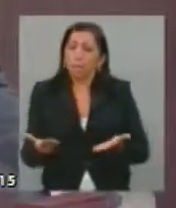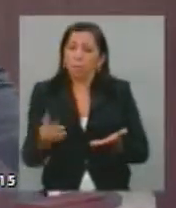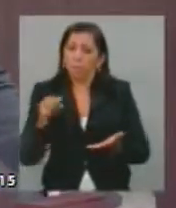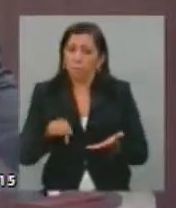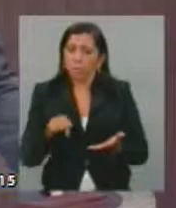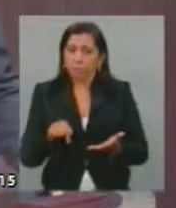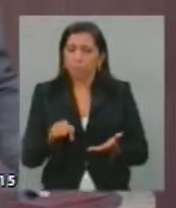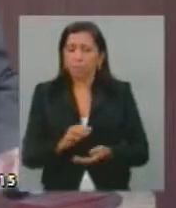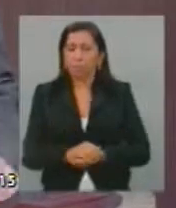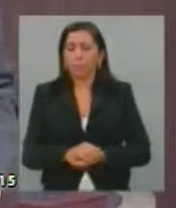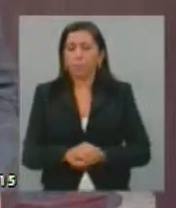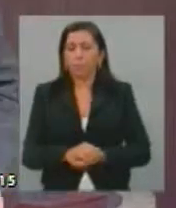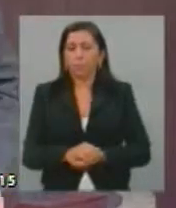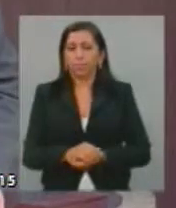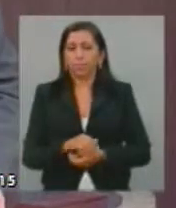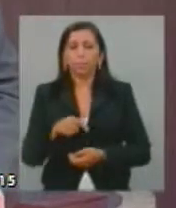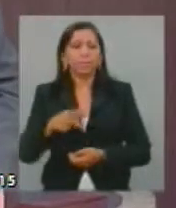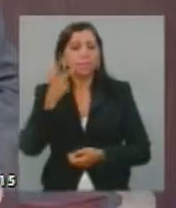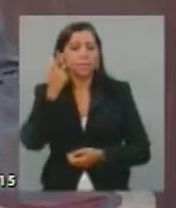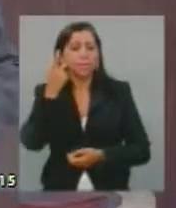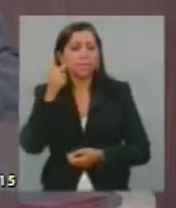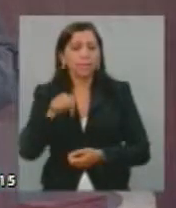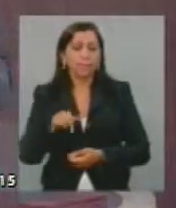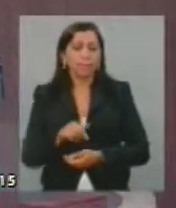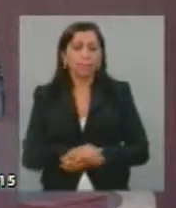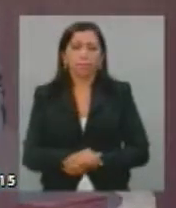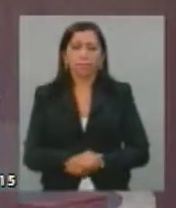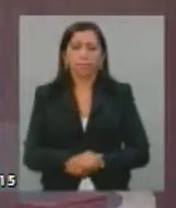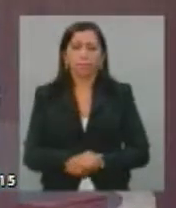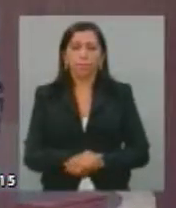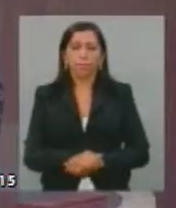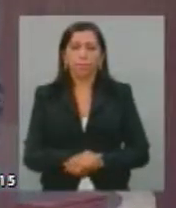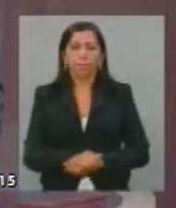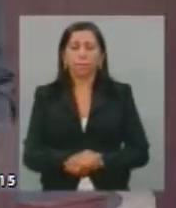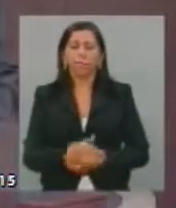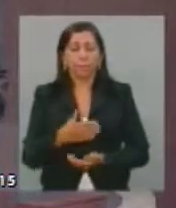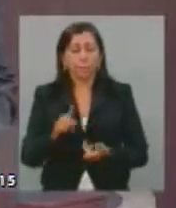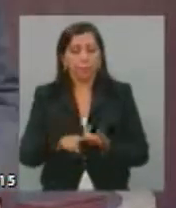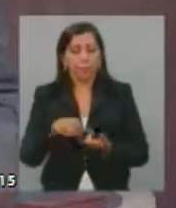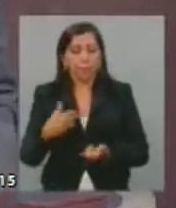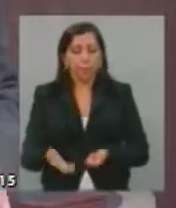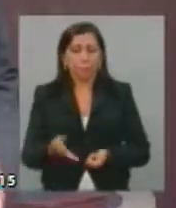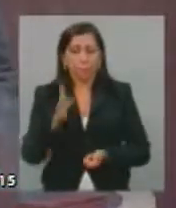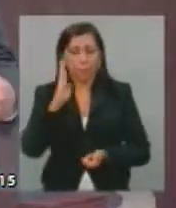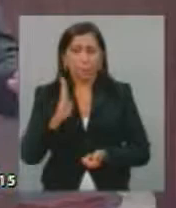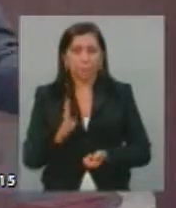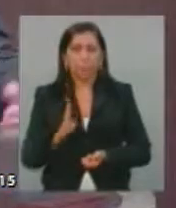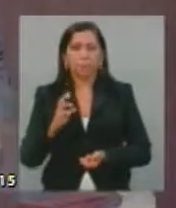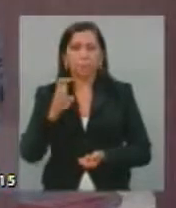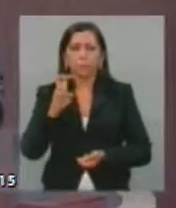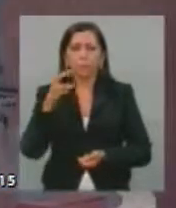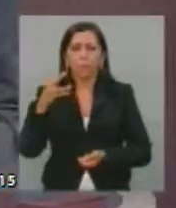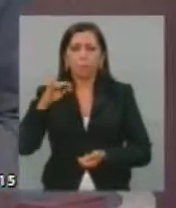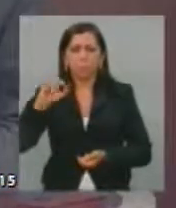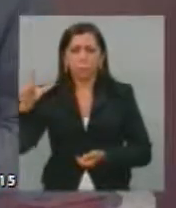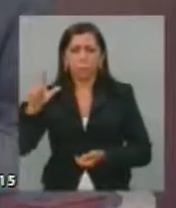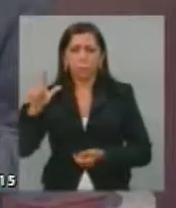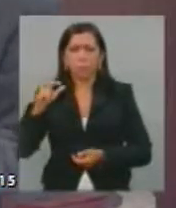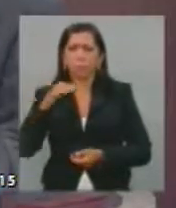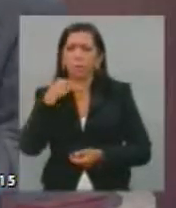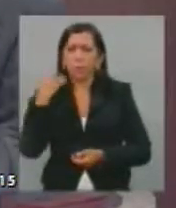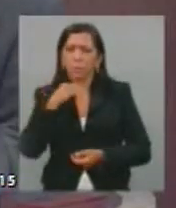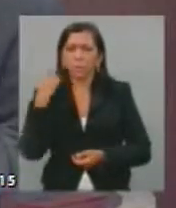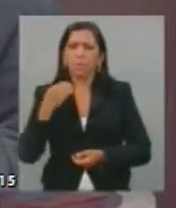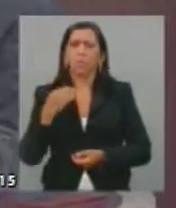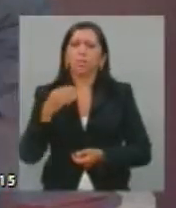no Ceará. Bem, ainda no Brasil, 53 mil homicídios, 56 mil